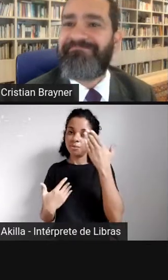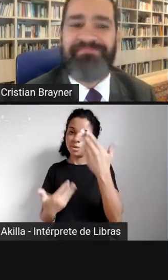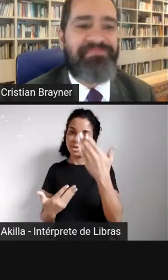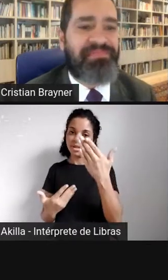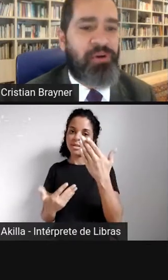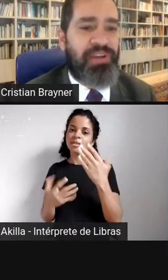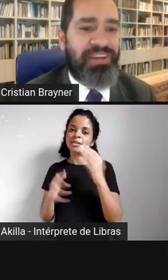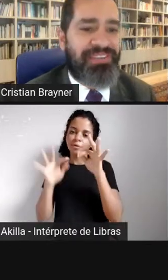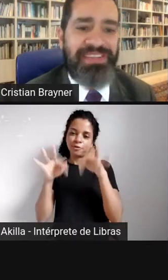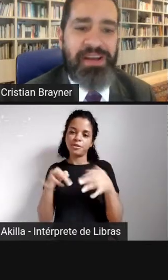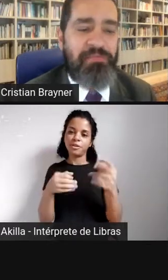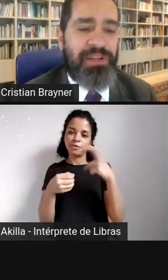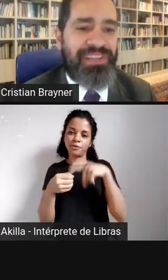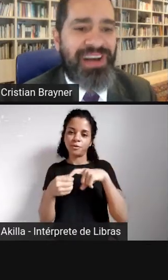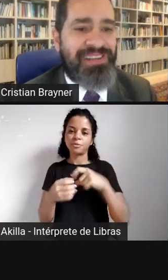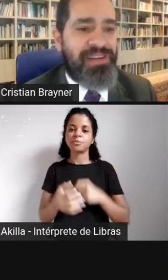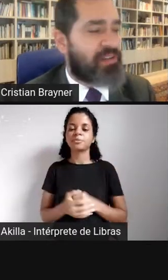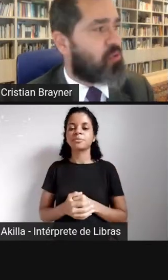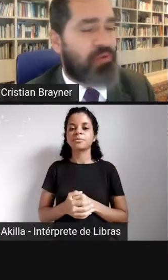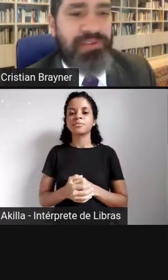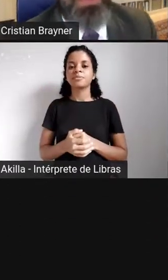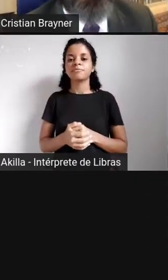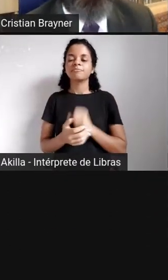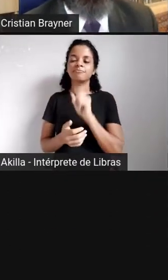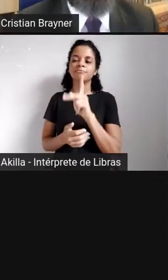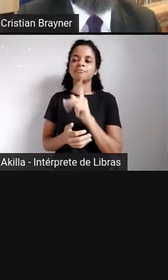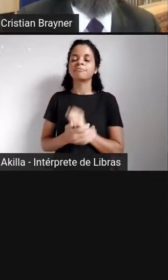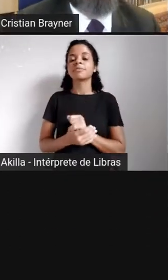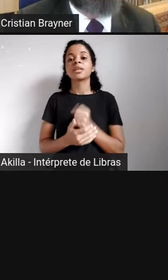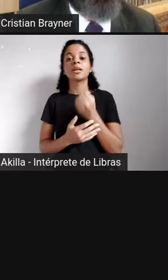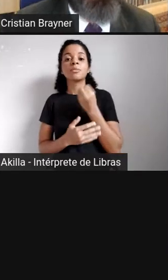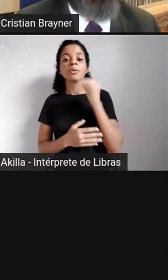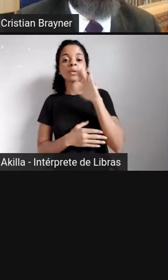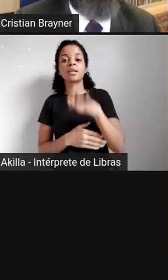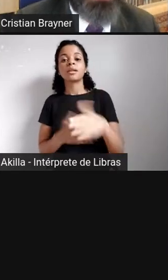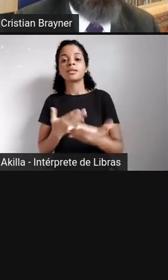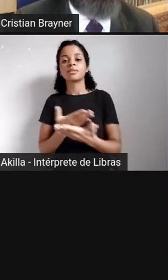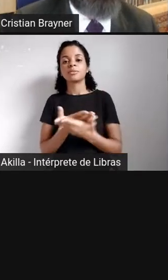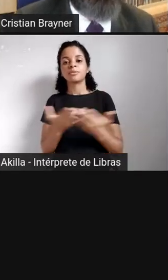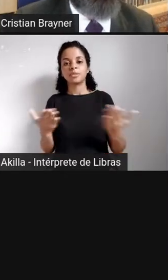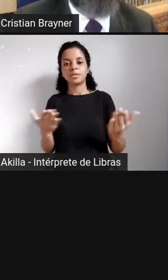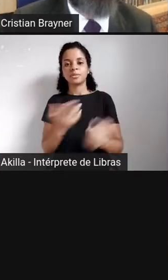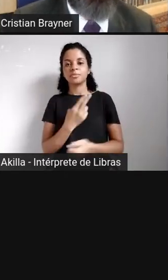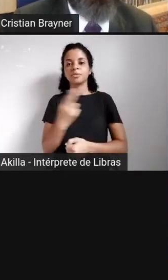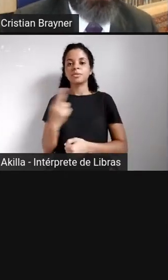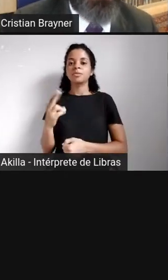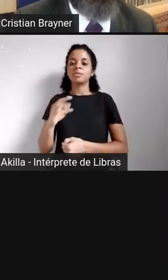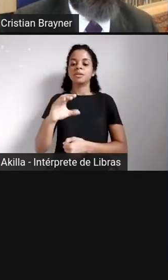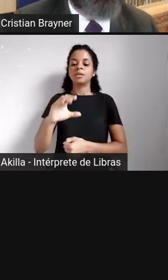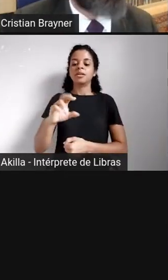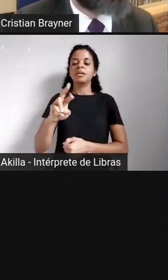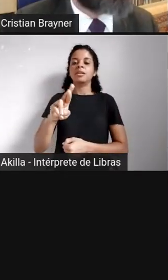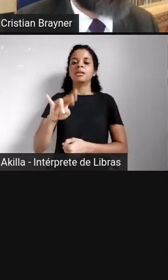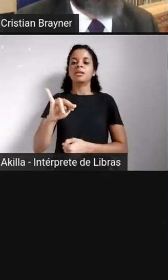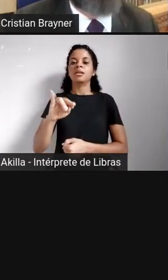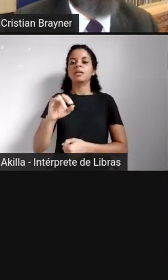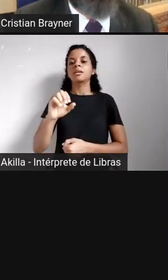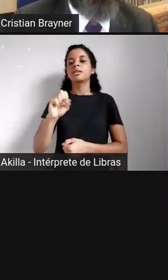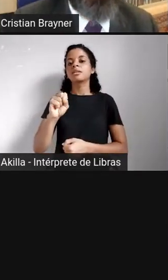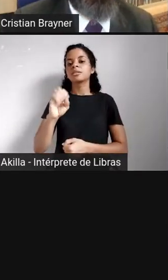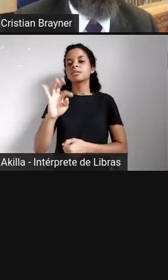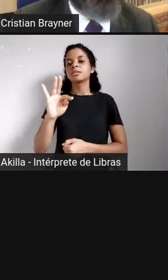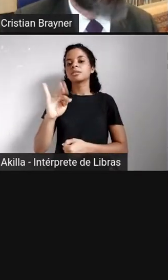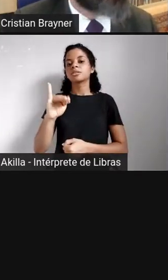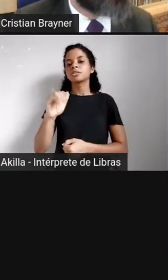final. Ok. Ok. Boa tarde a todos e a todas. Eu sou o Christian Breiner, eu sou bibliotecário há